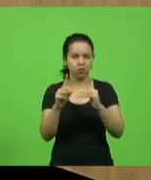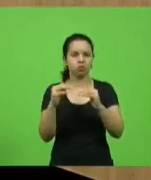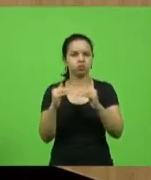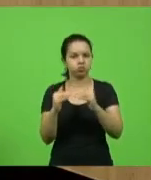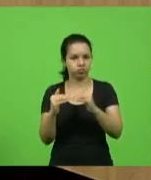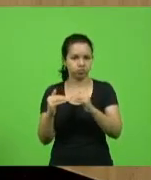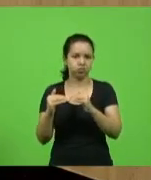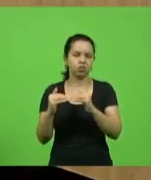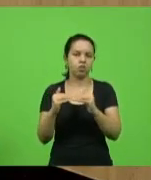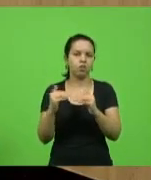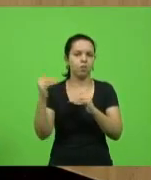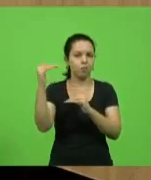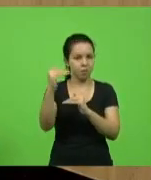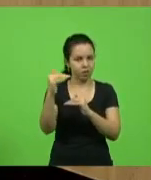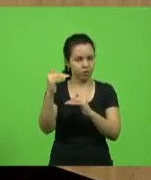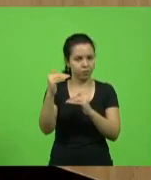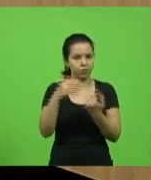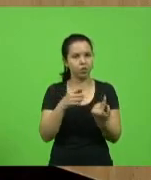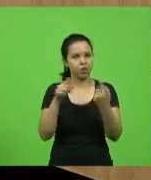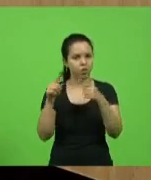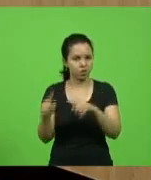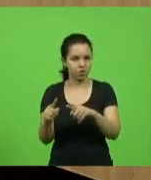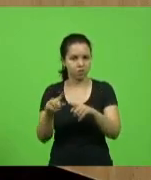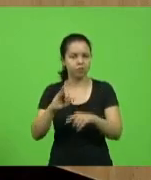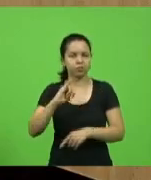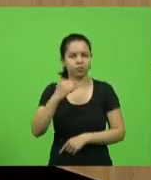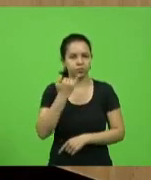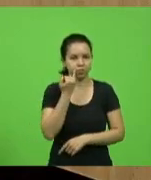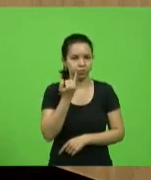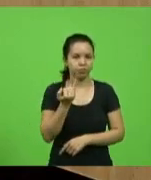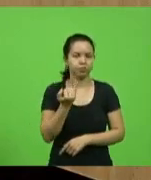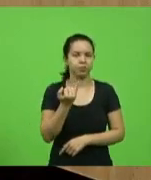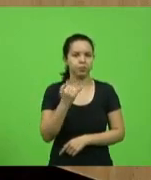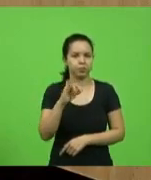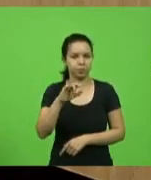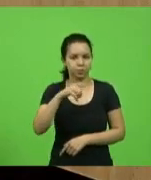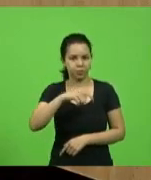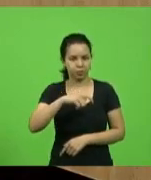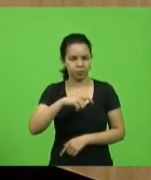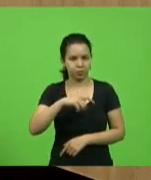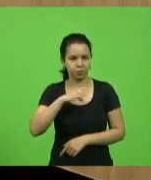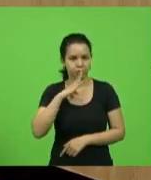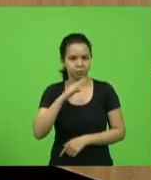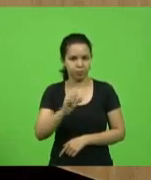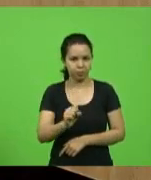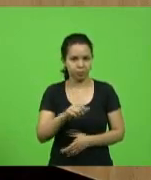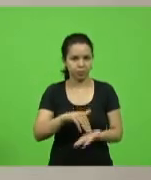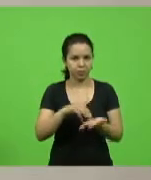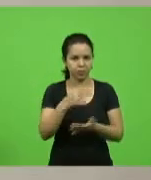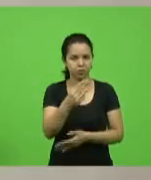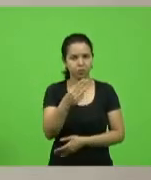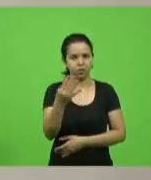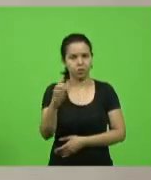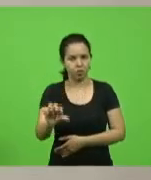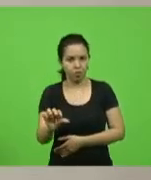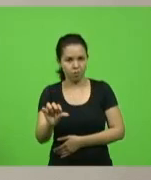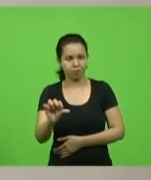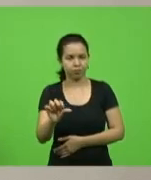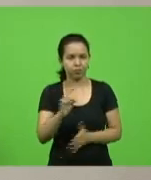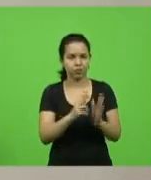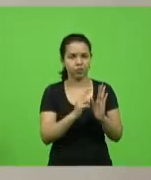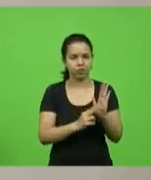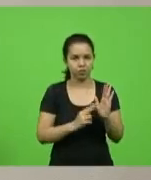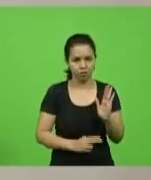votos contrários dos deputados. Moção 499, subscrita por diversas lideranças